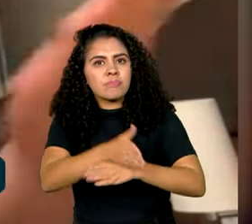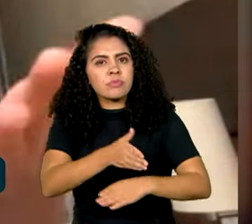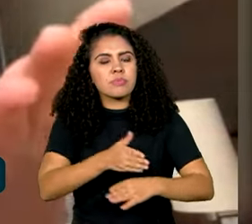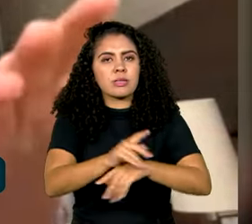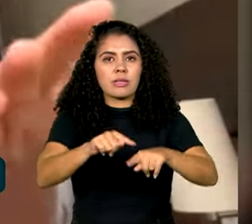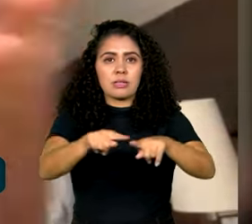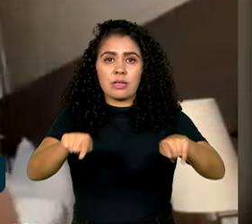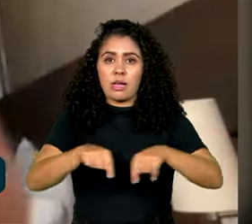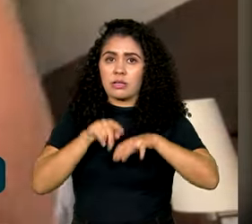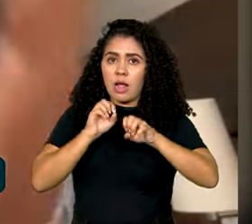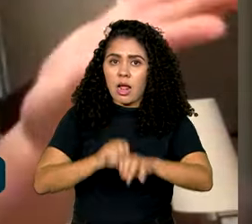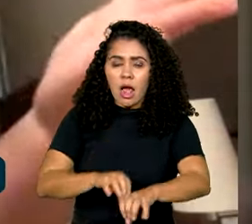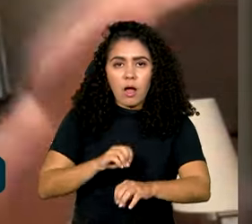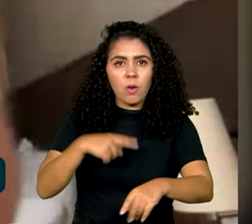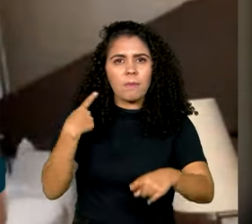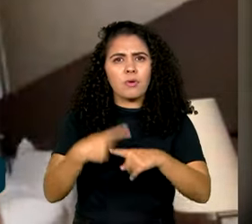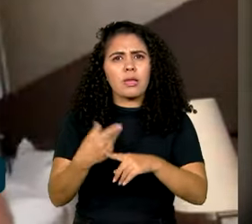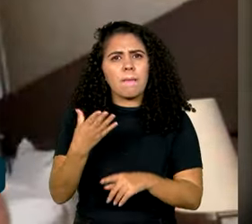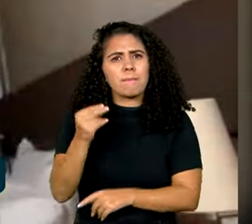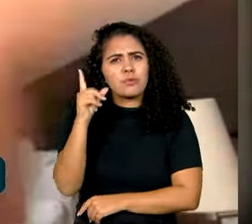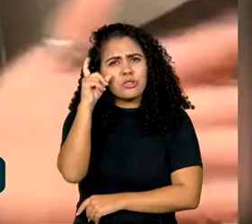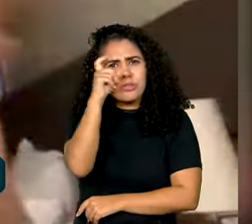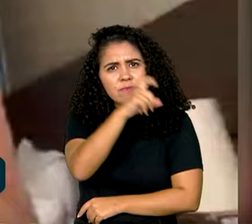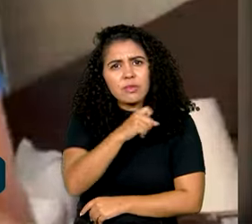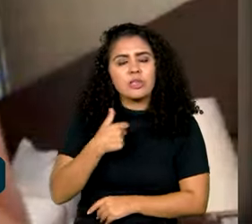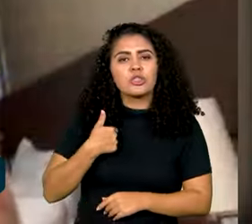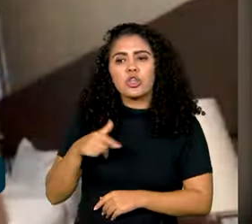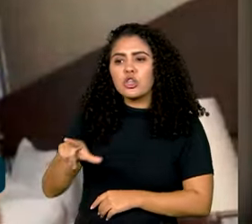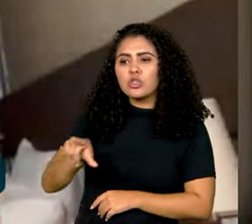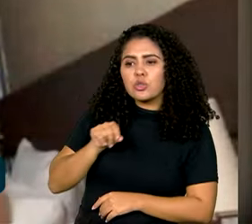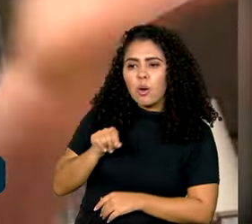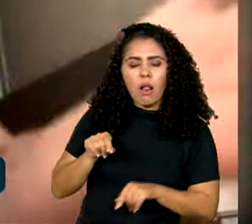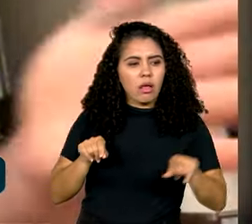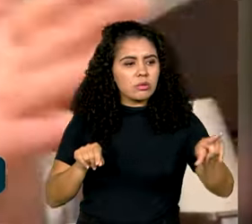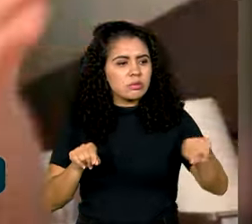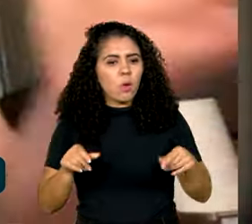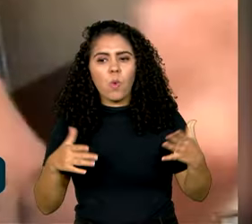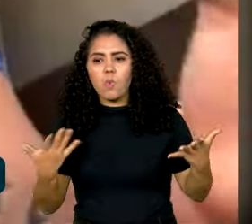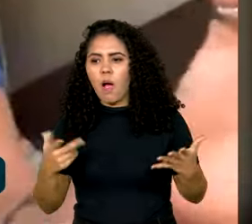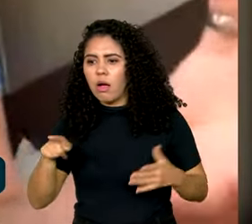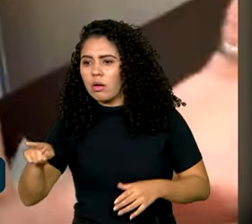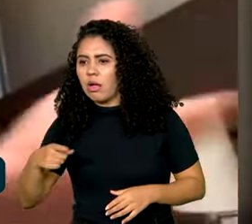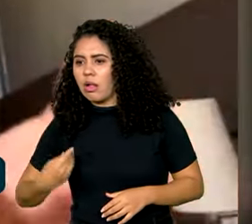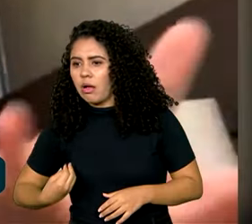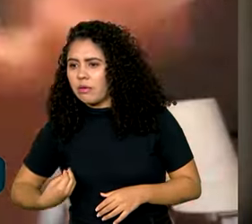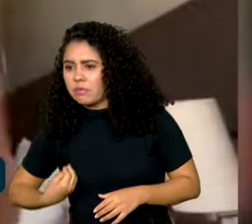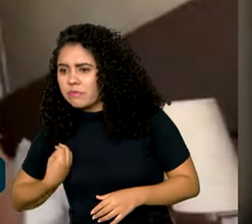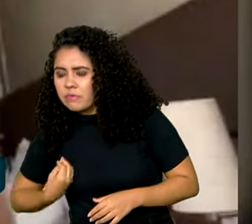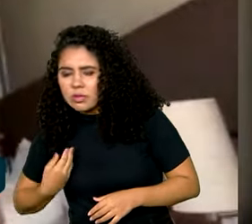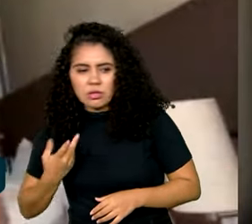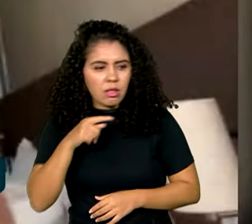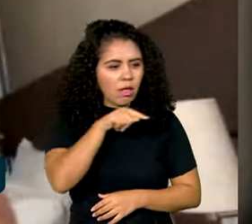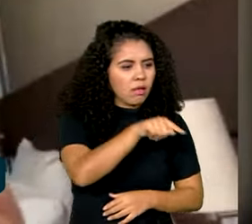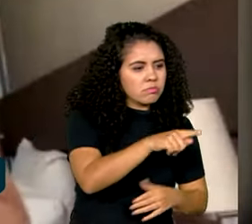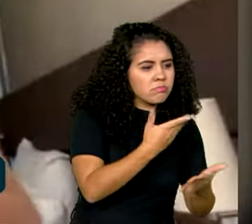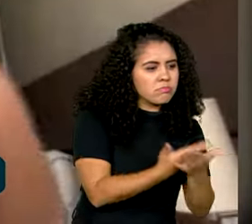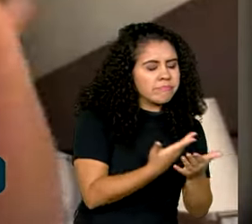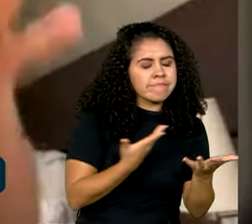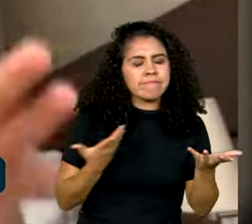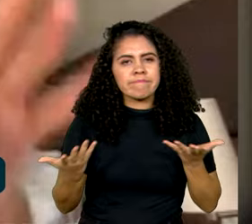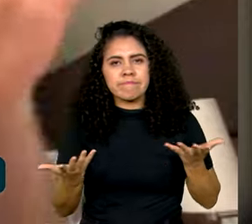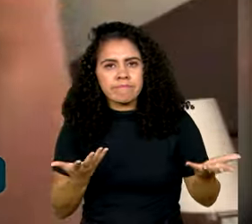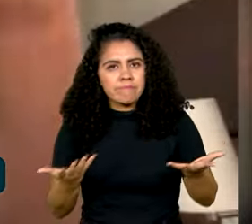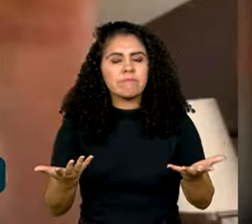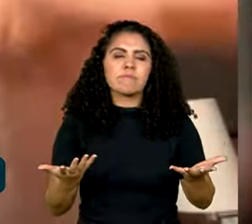é muito difícil você precisar escolher entre estudar e sobreviver. E essa bolsa vem justamente com esse intuito